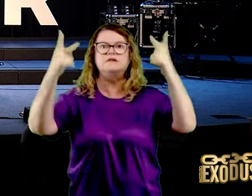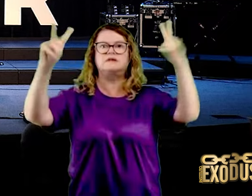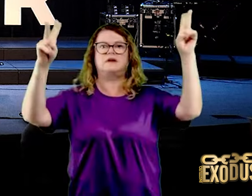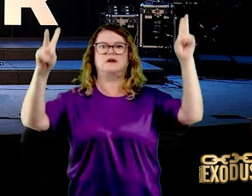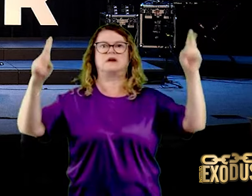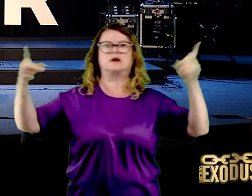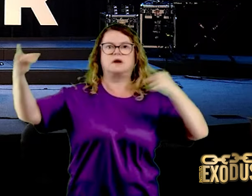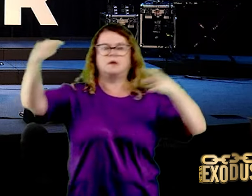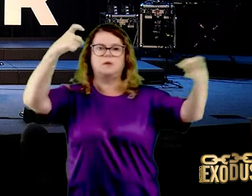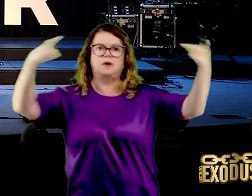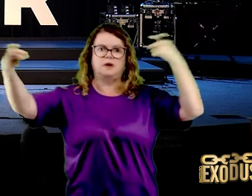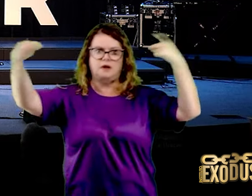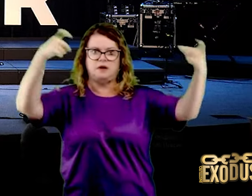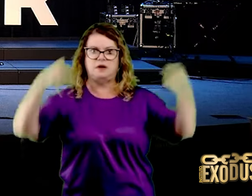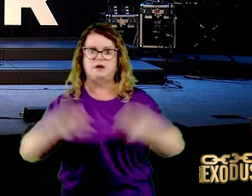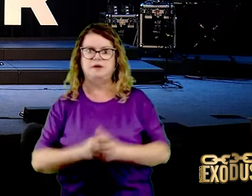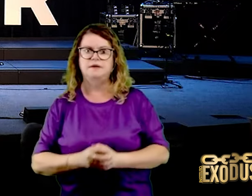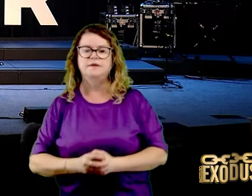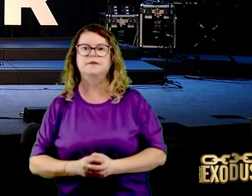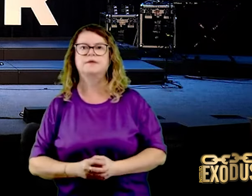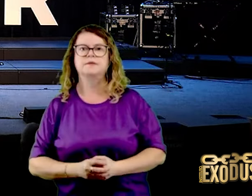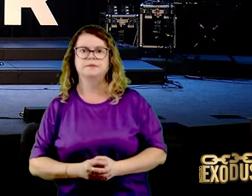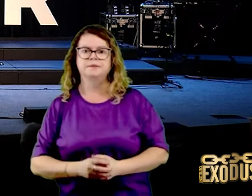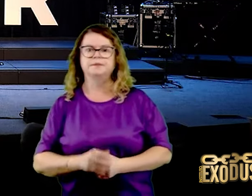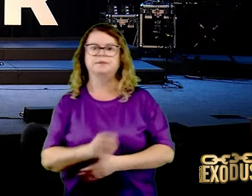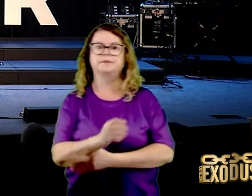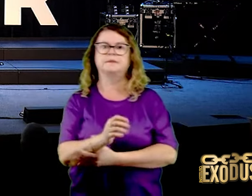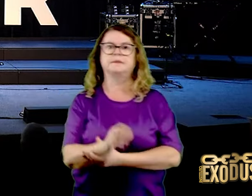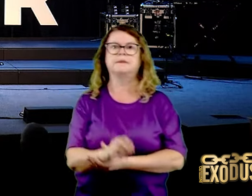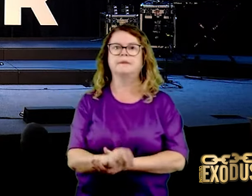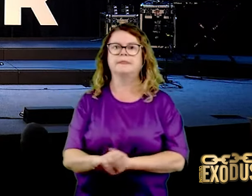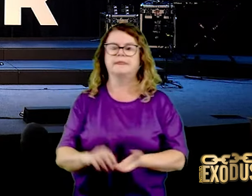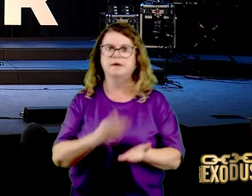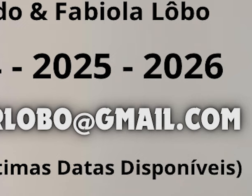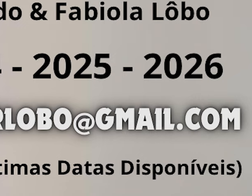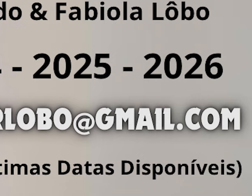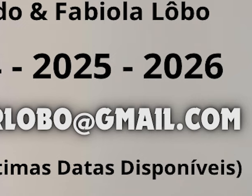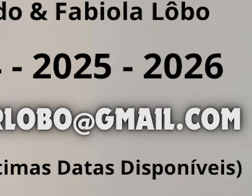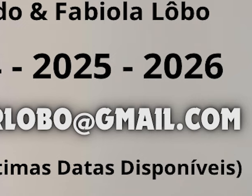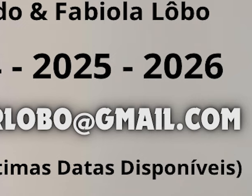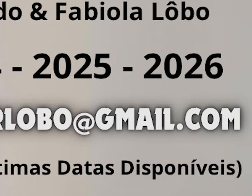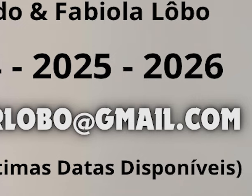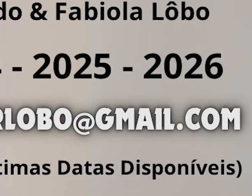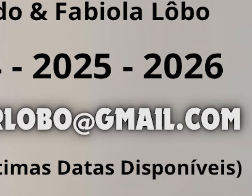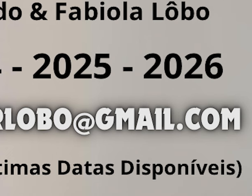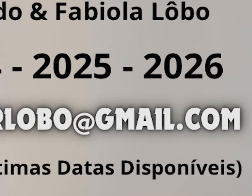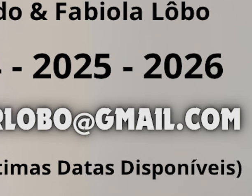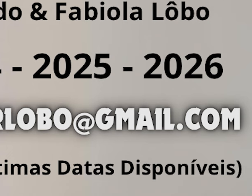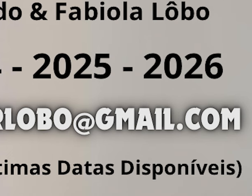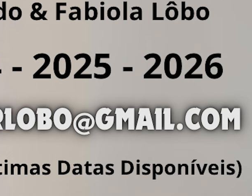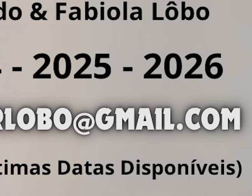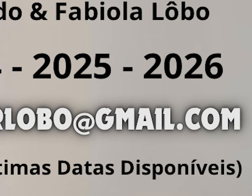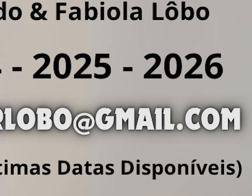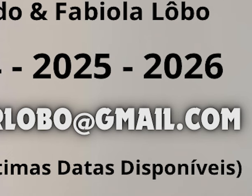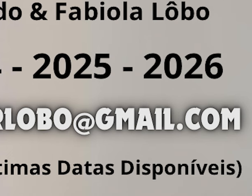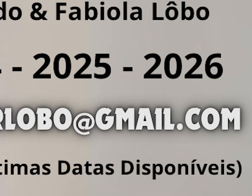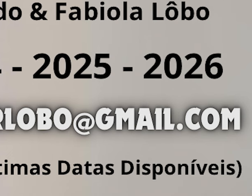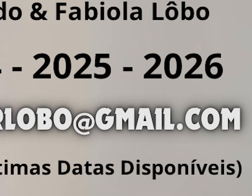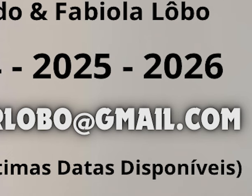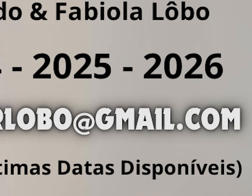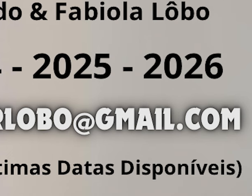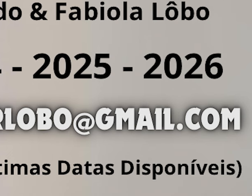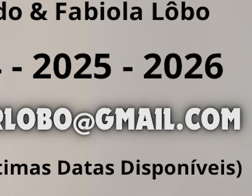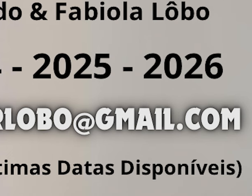espiritual. A contra-ofensiva. Esse é o princípio de você avançar. Vamos ao